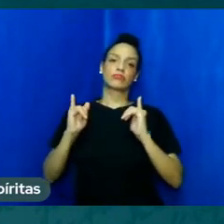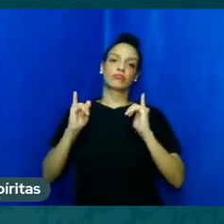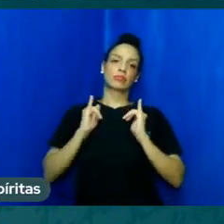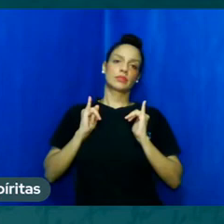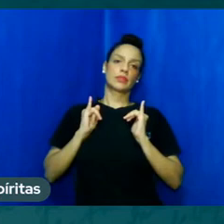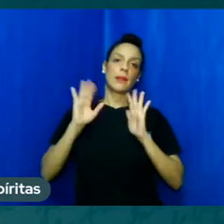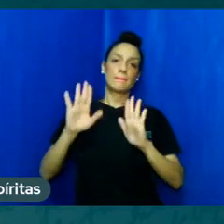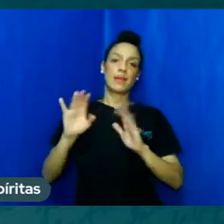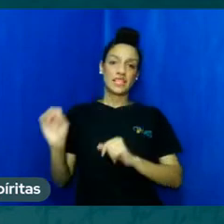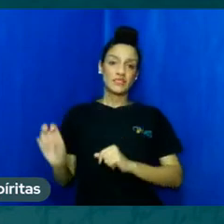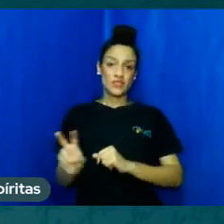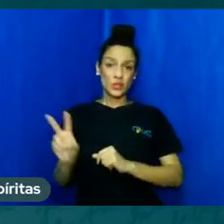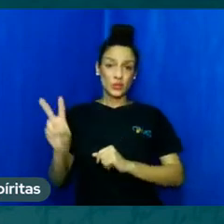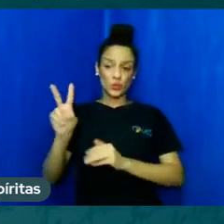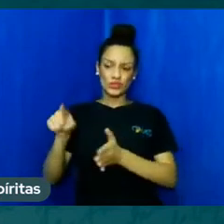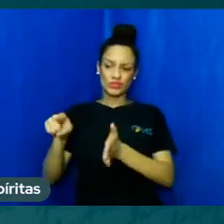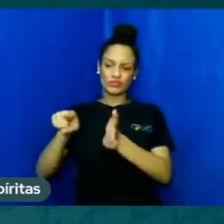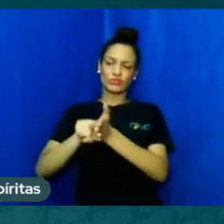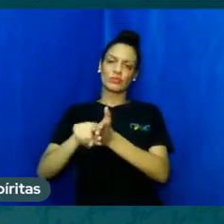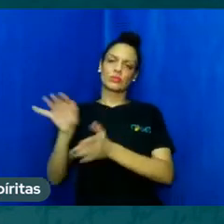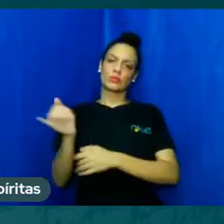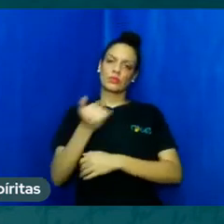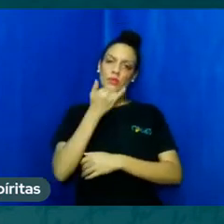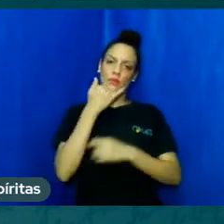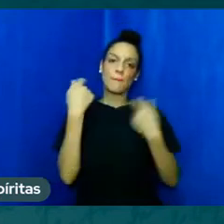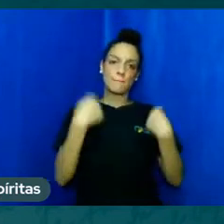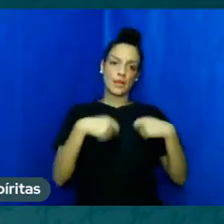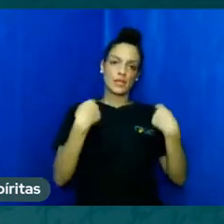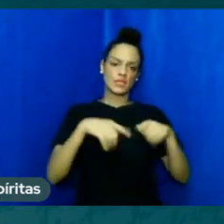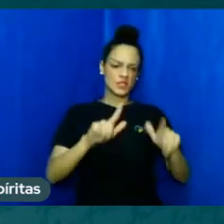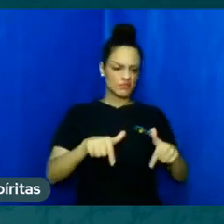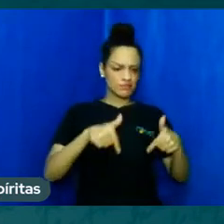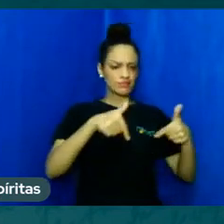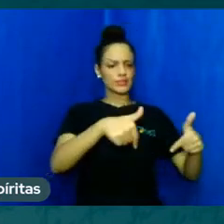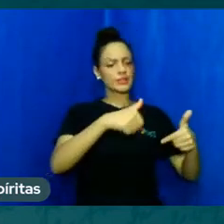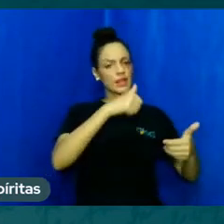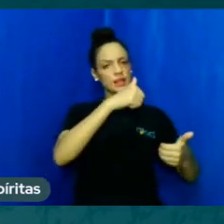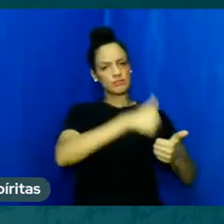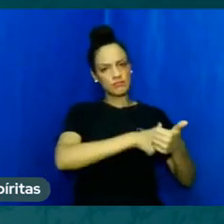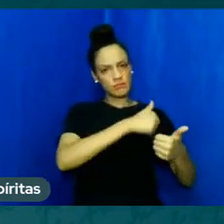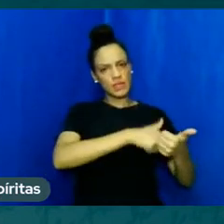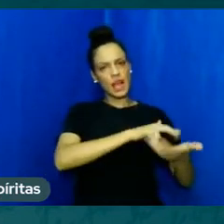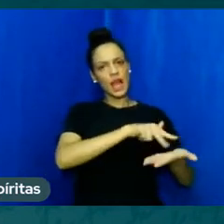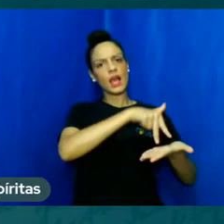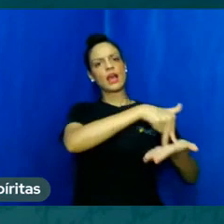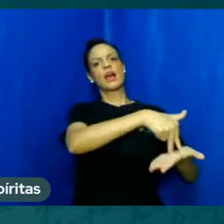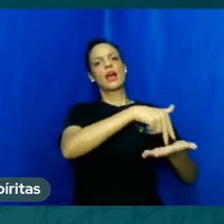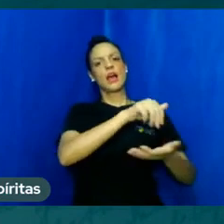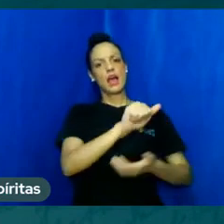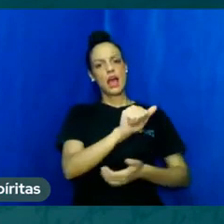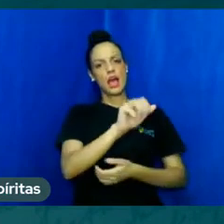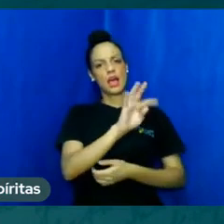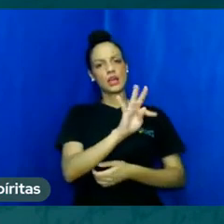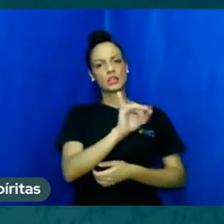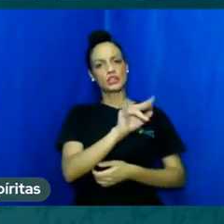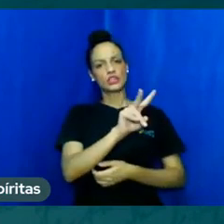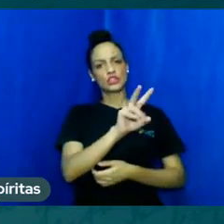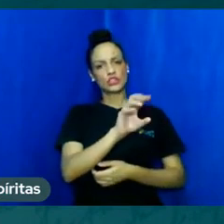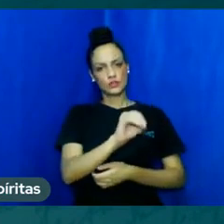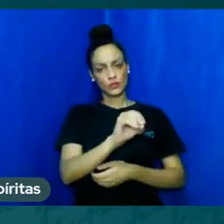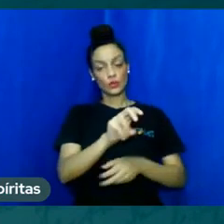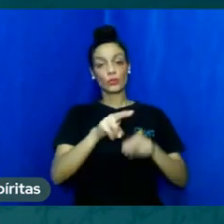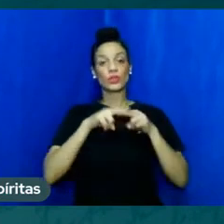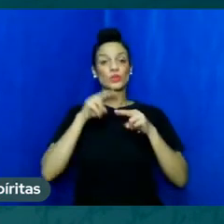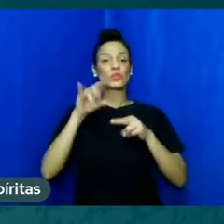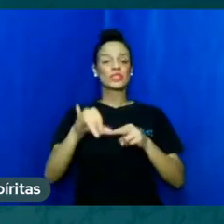virtude negativa mas é preciso uma virtude ativa então a injustiça não é só aceitar